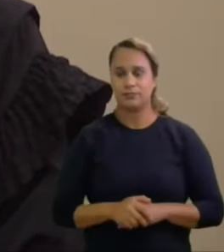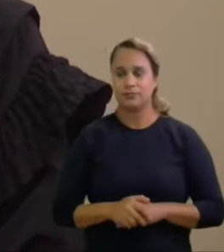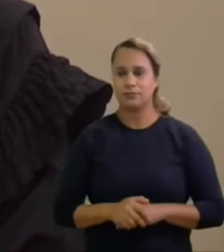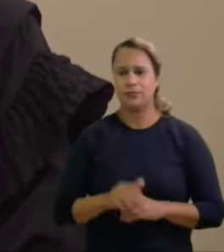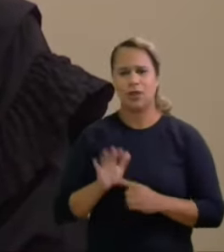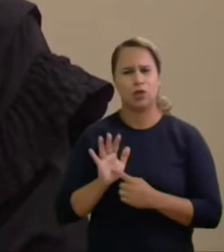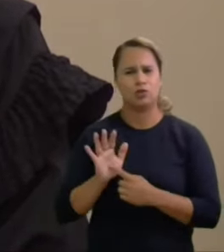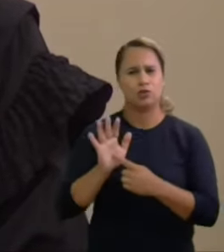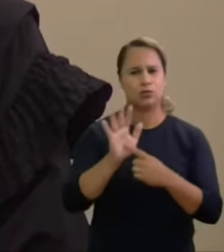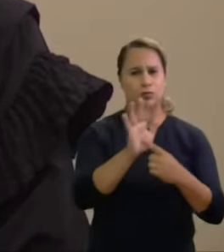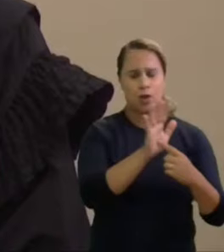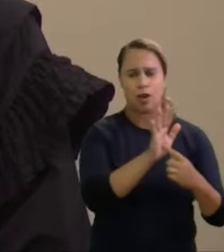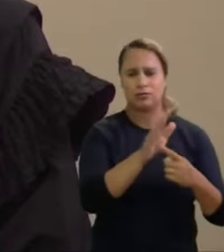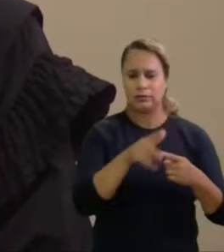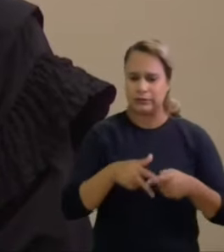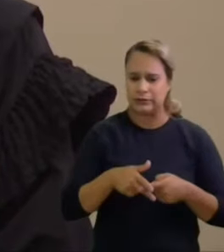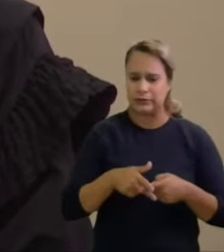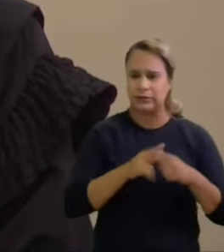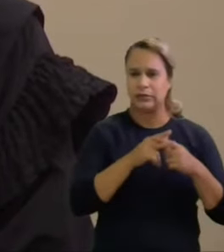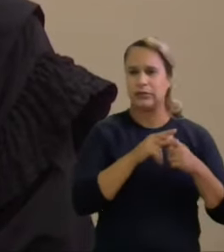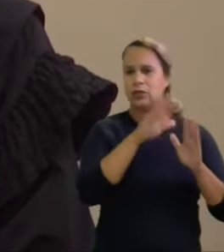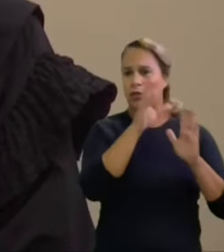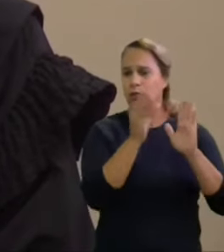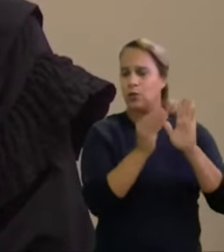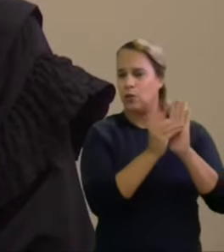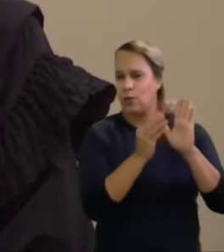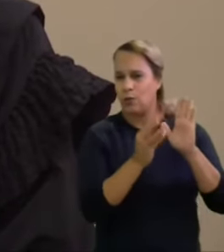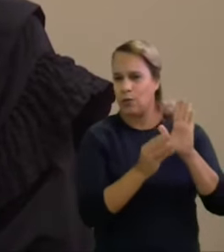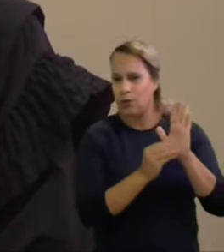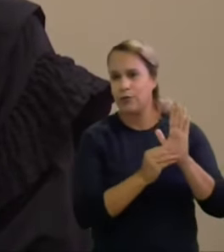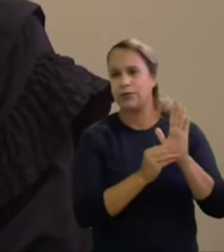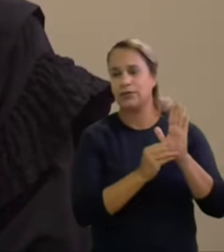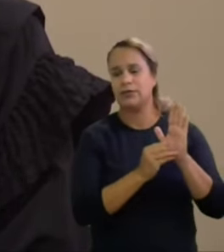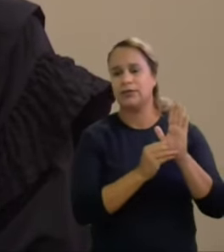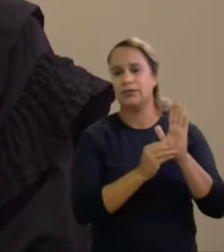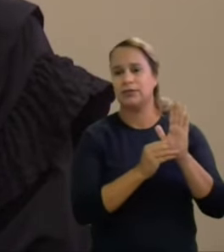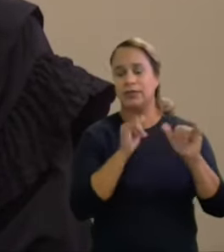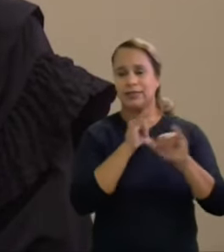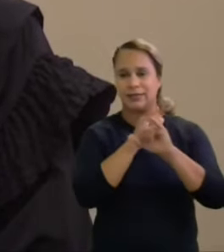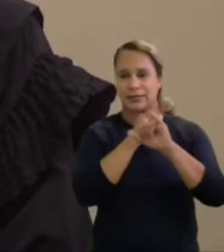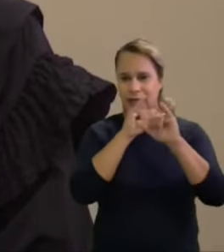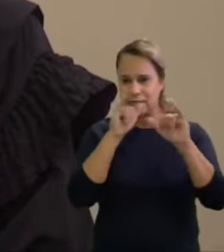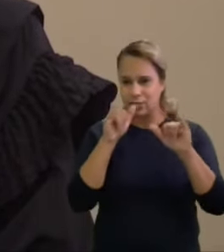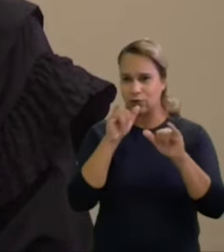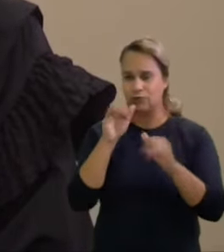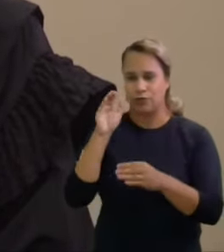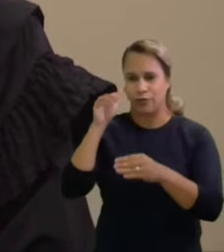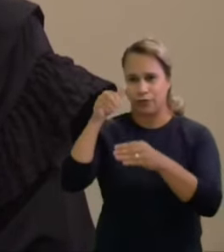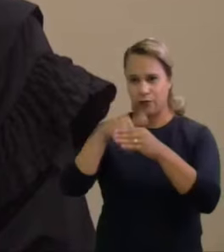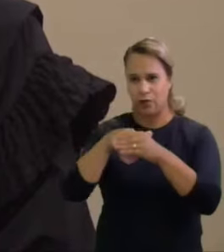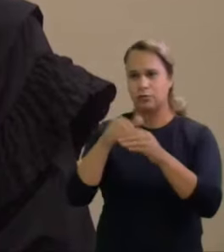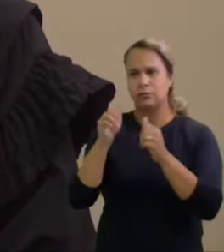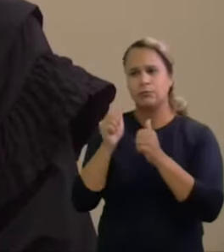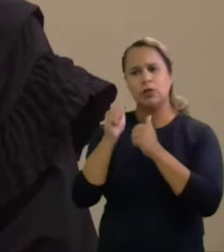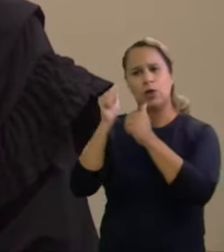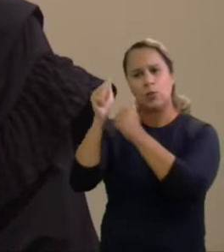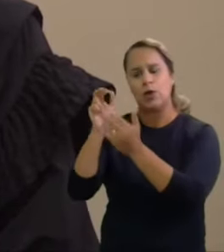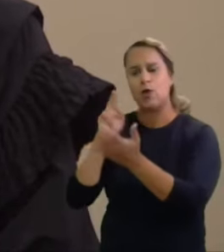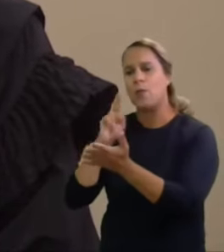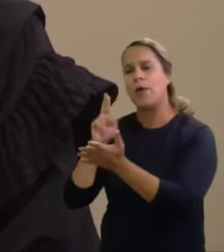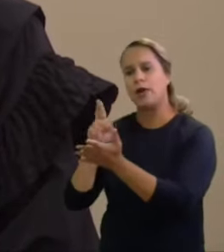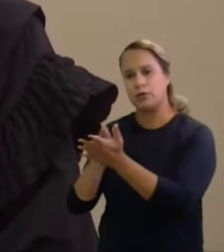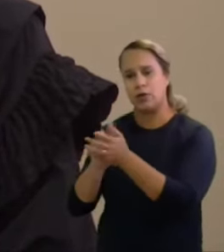ressalvas consideradas na presente declaração de voto acompanho o voto do relator no sentido de quanto as preliminares